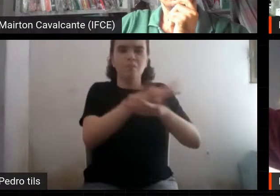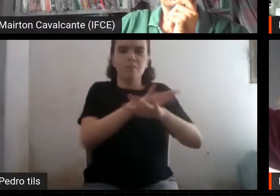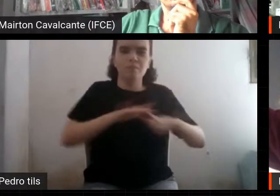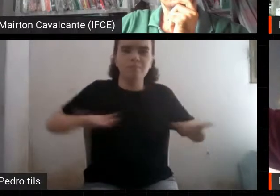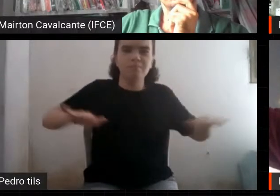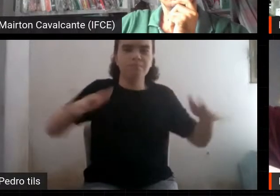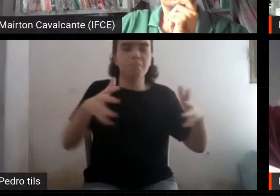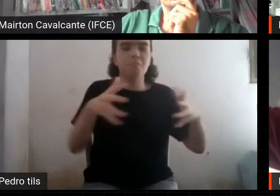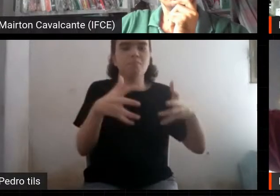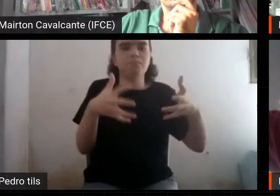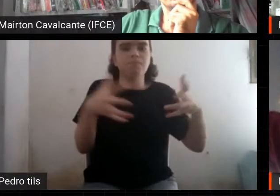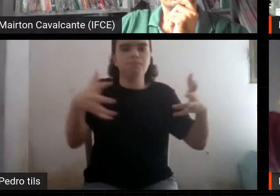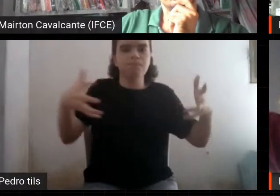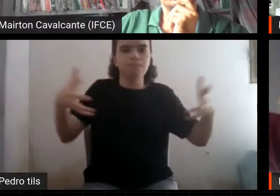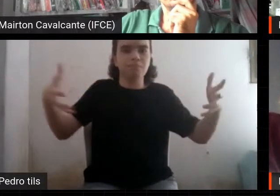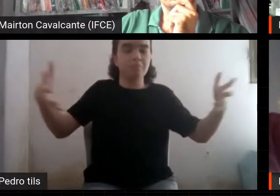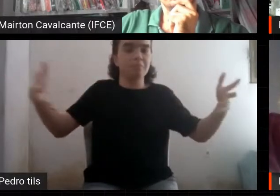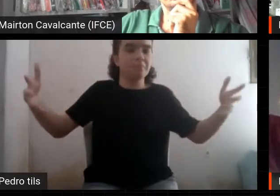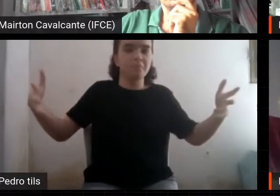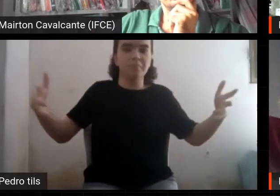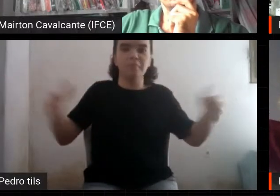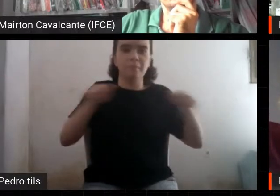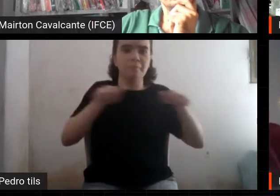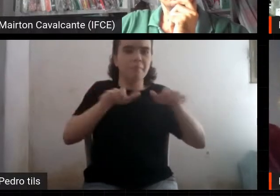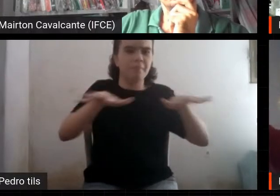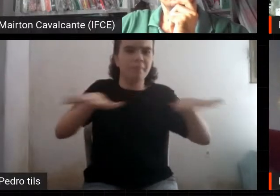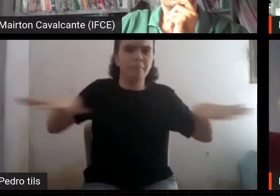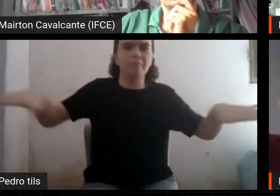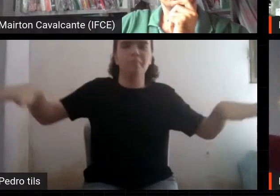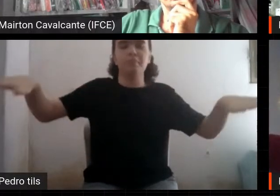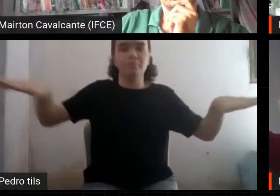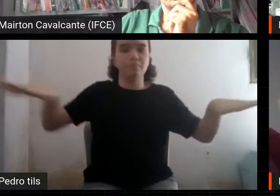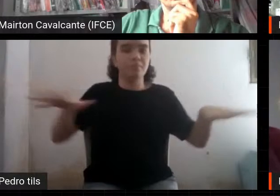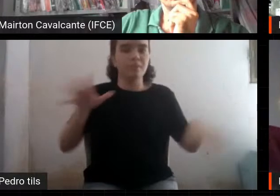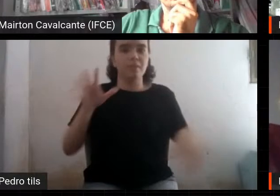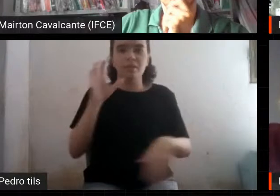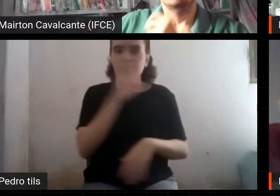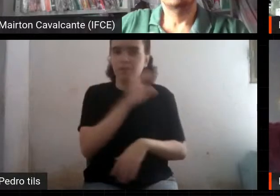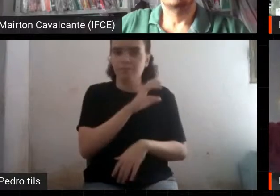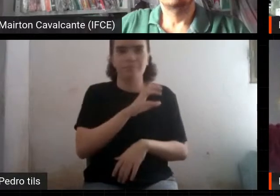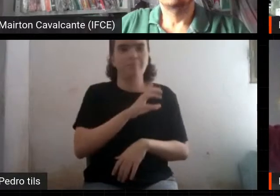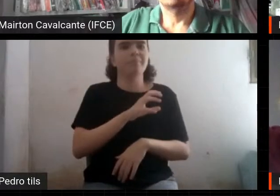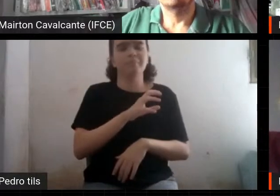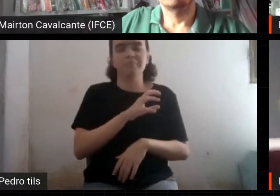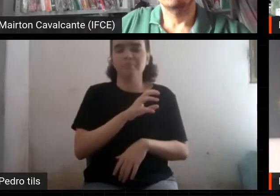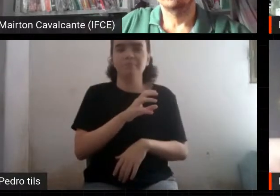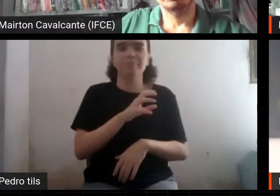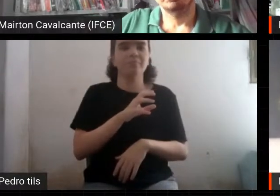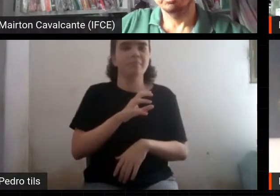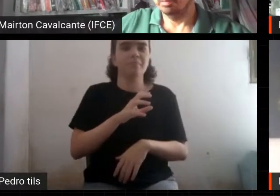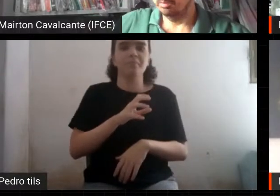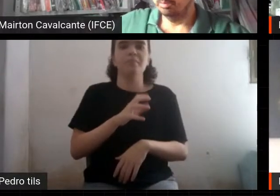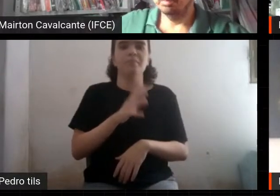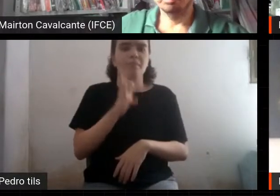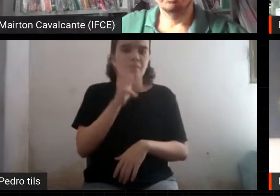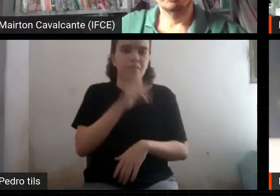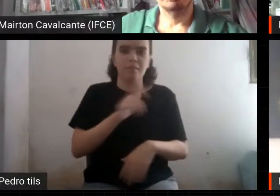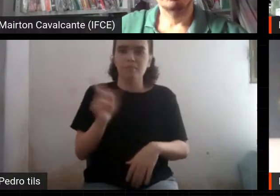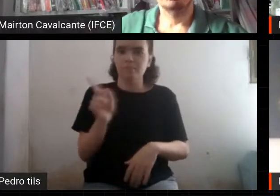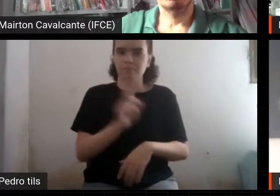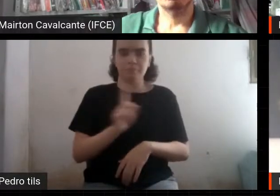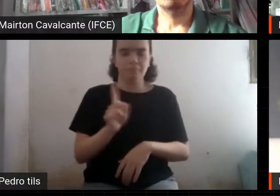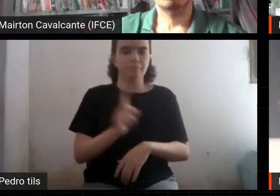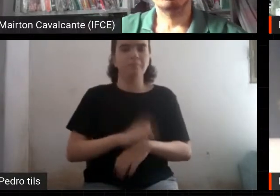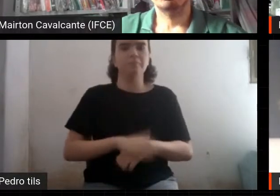gigantesca e muito rapidamente. Isso a gente está falando em 10 elevado a menos 30 no segundo. Então, numa fração de